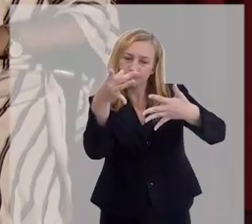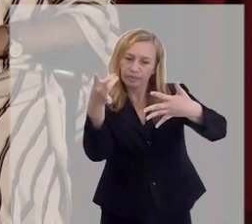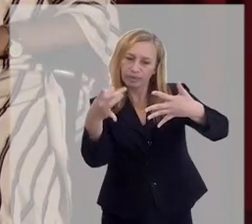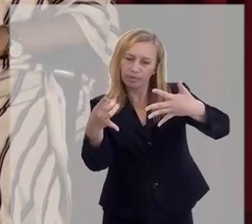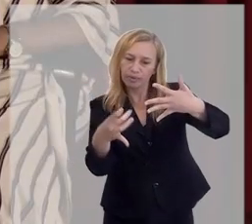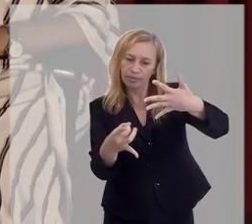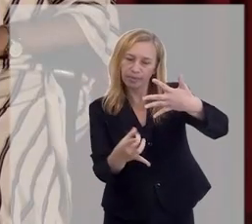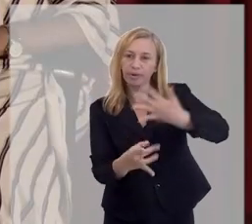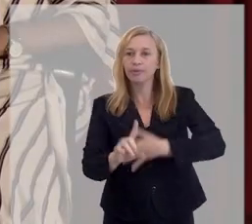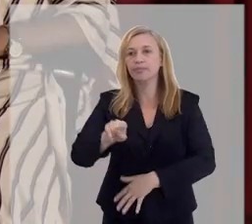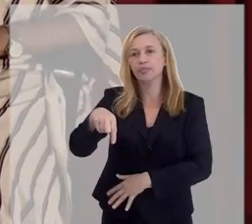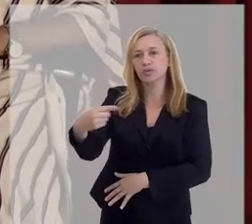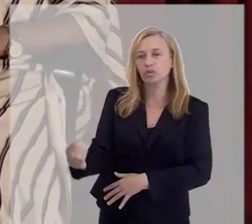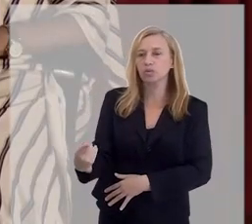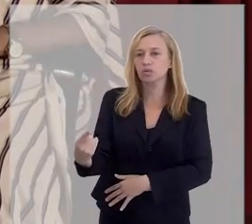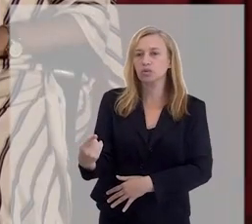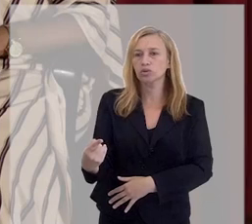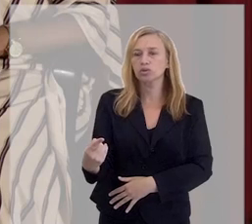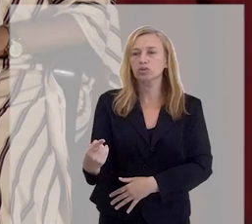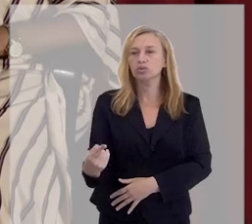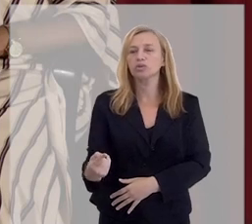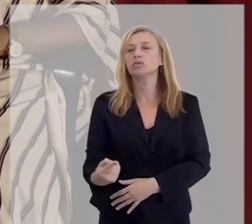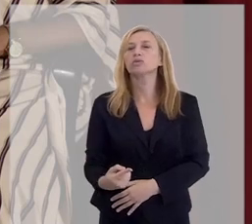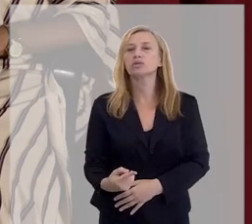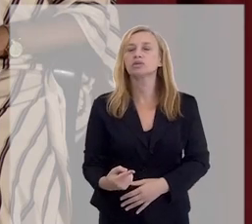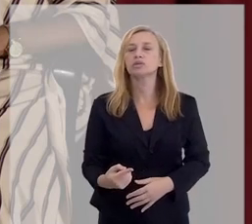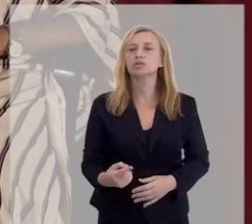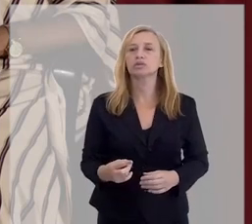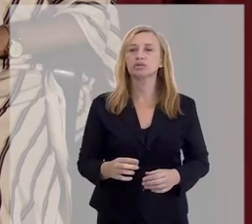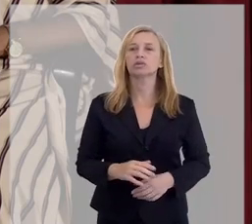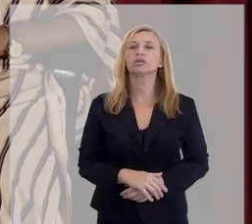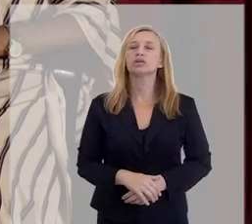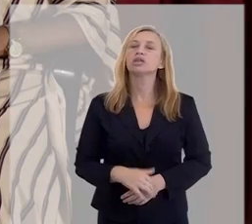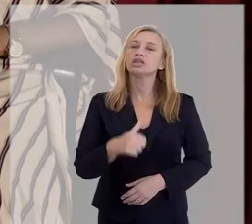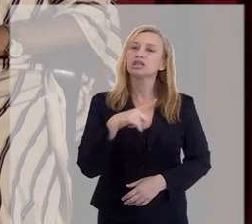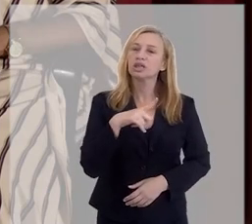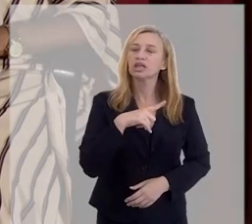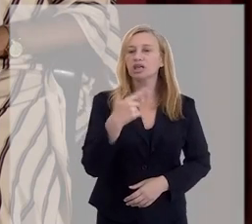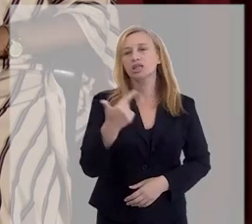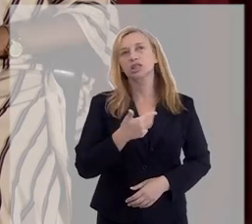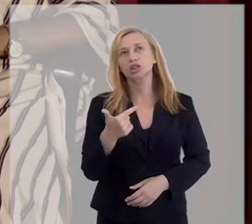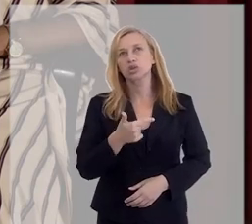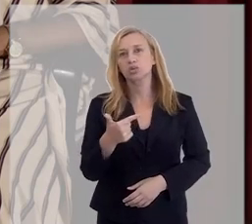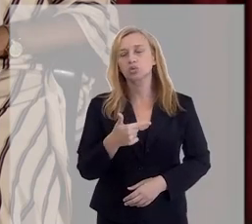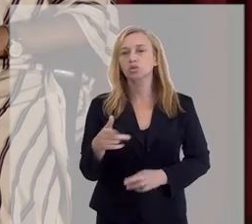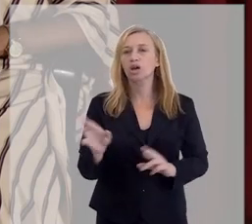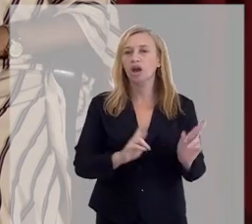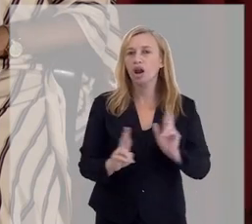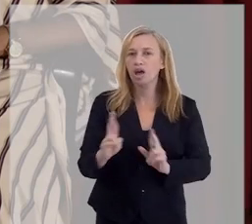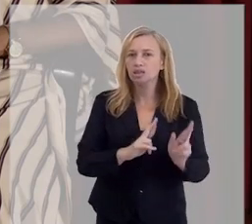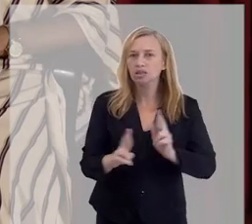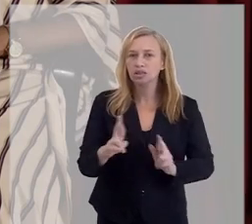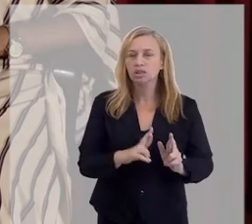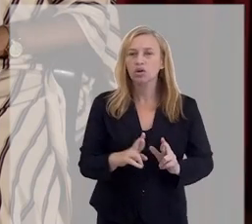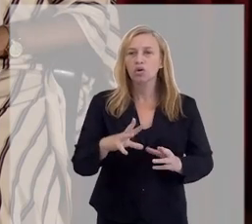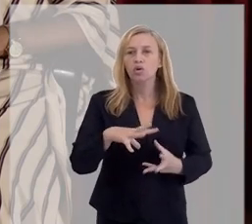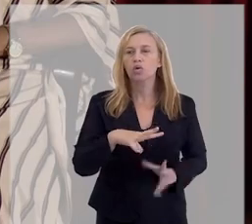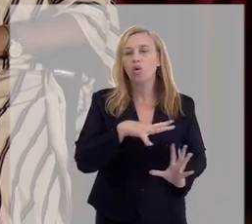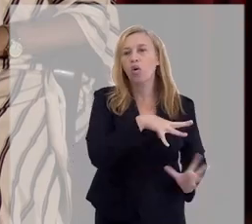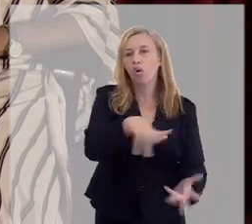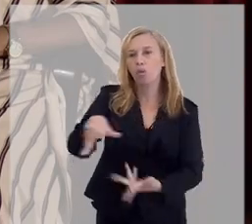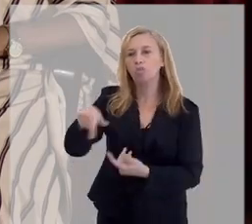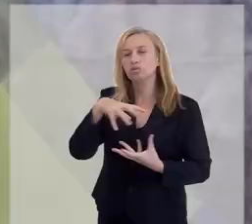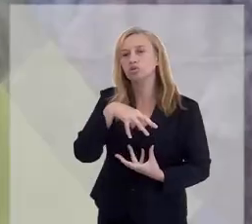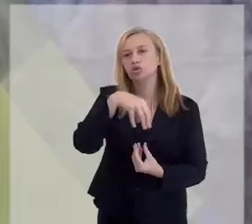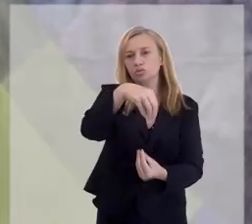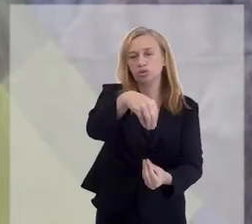vai especificando nos outros partes desse livro. Então a gente tem, na segunda, a relação com o mundo